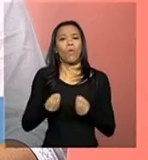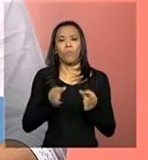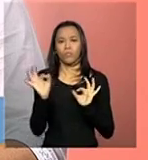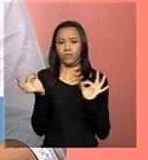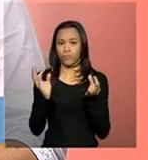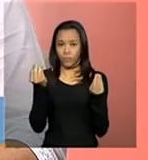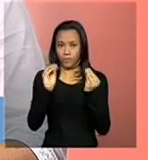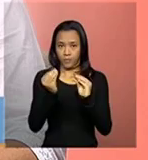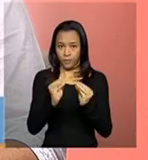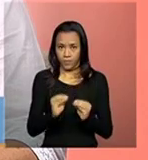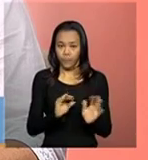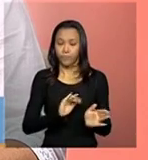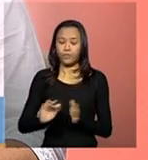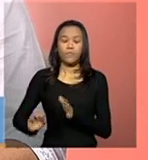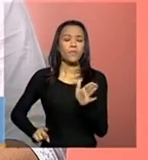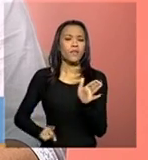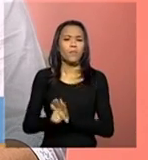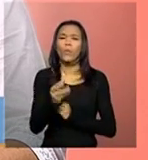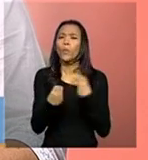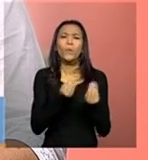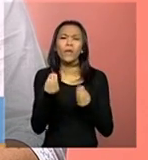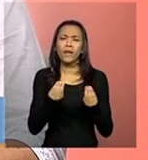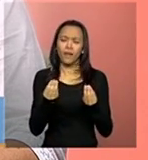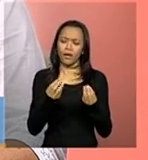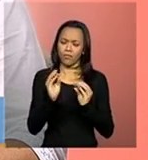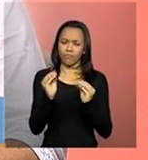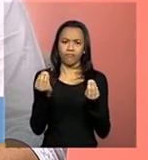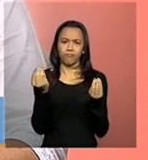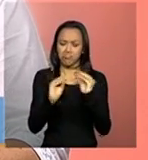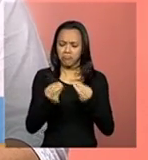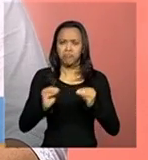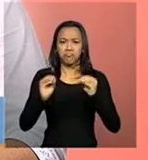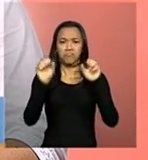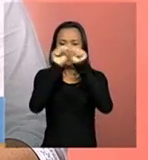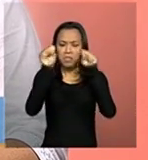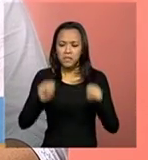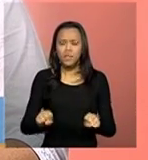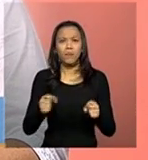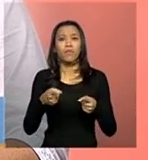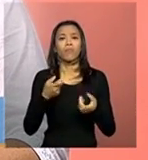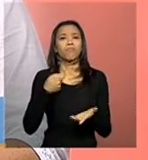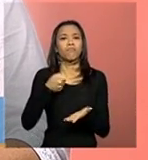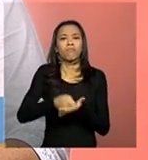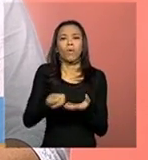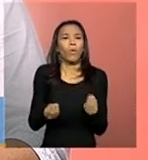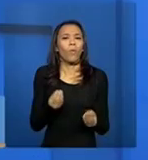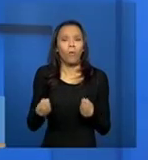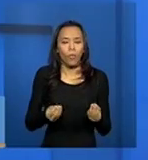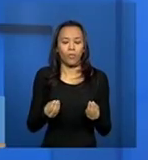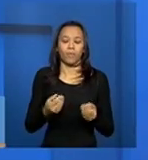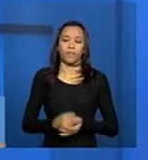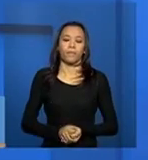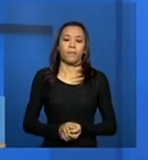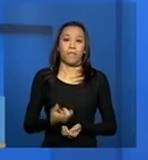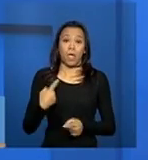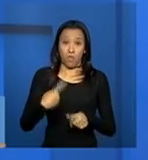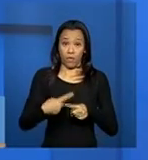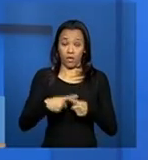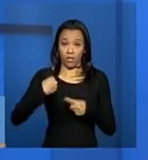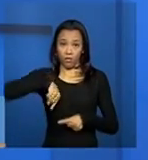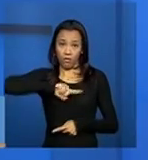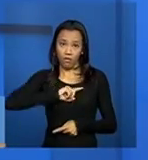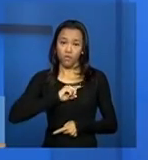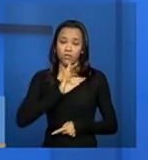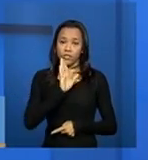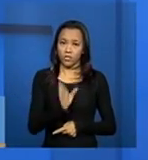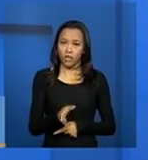é considerado um cadastro eletronicamente válido para o pagamento do incentivo? Muito bom destacar isso, porque a gente fala